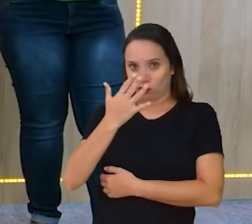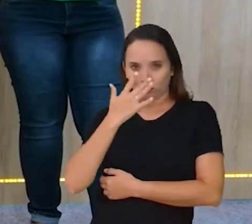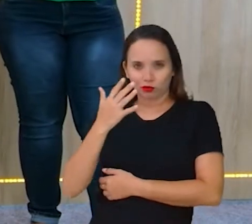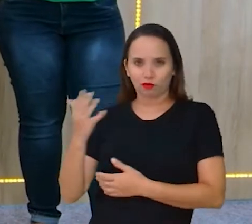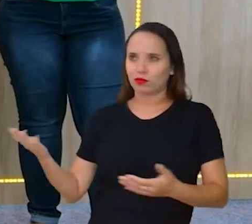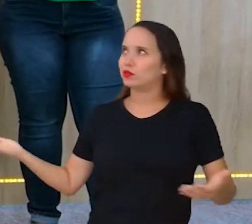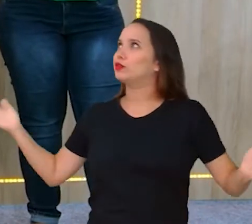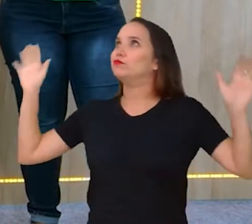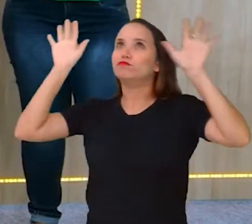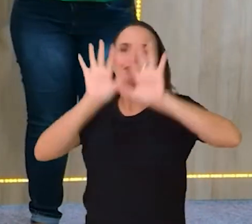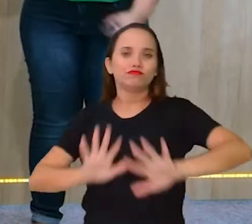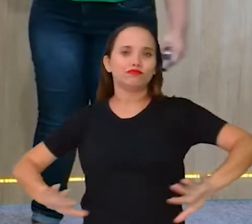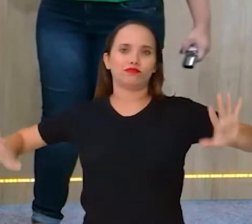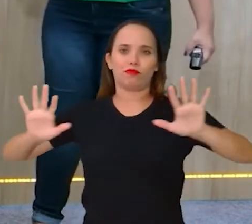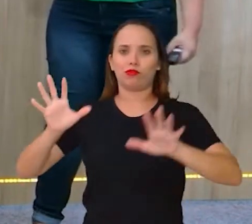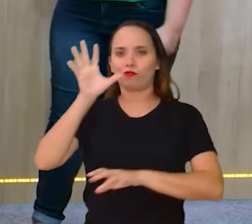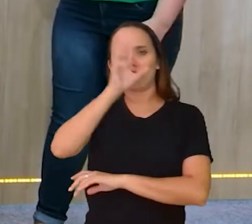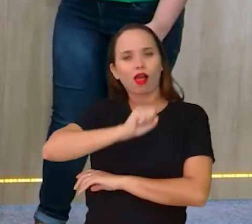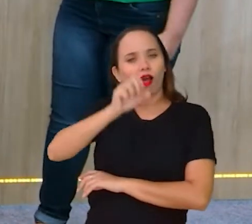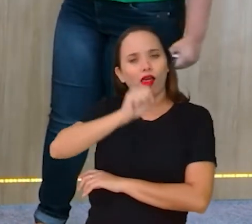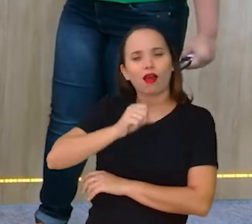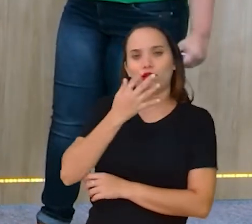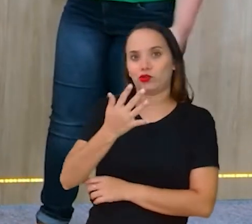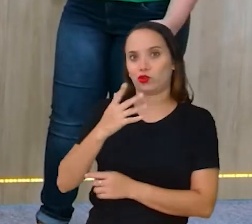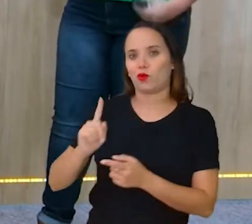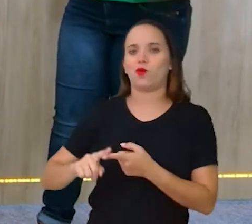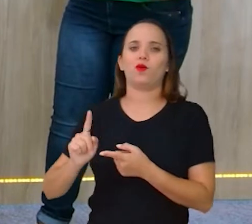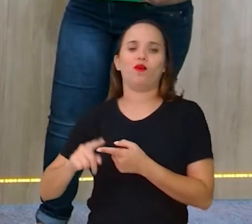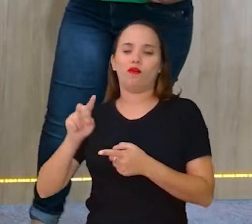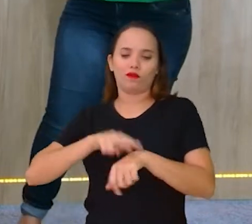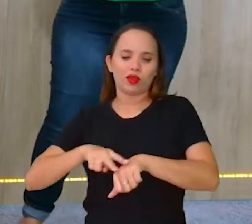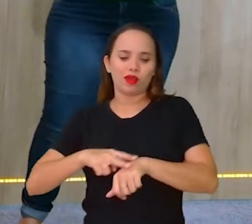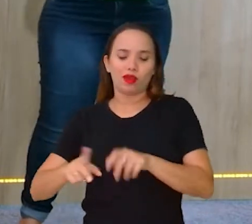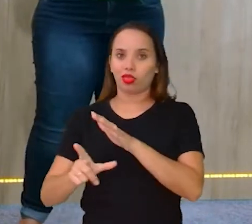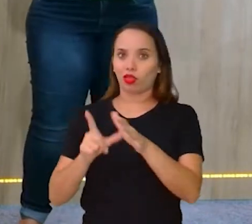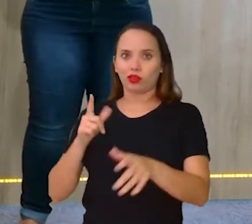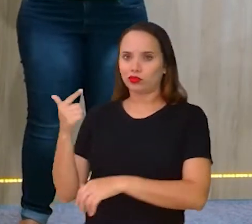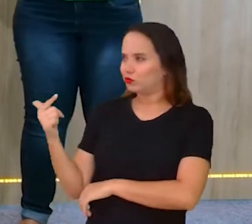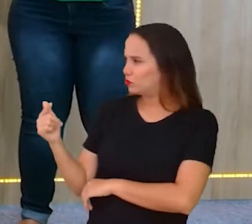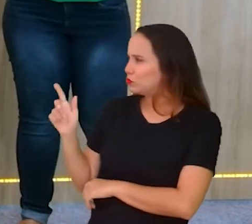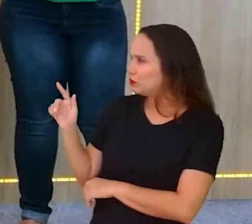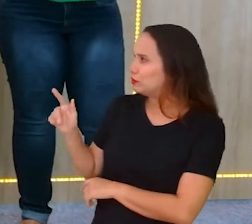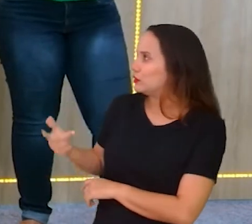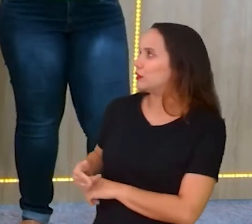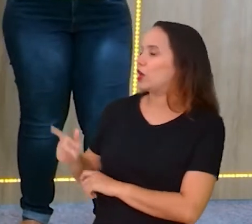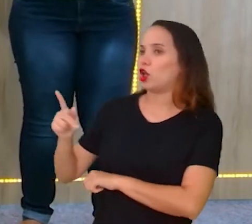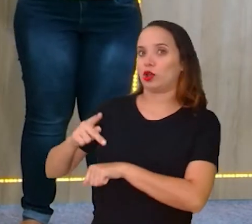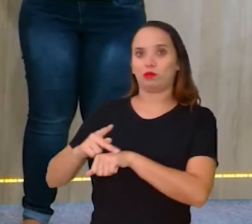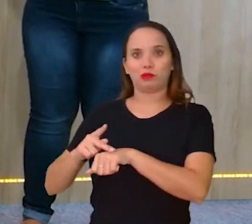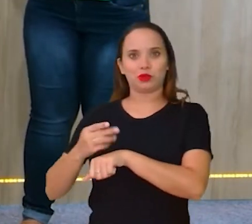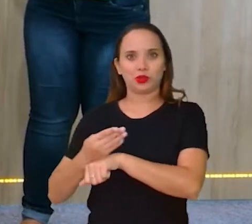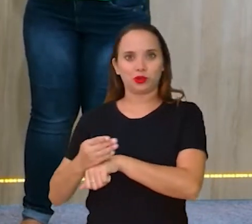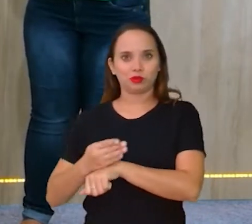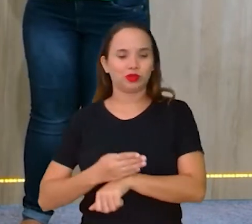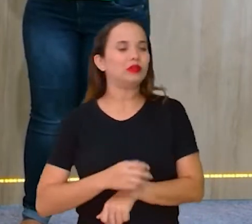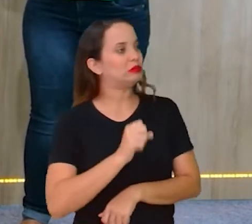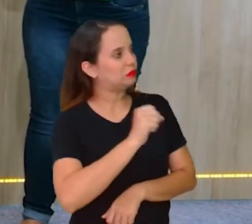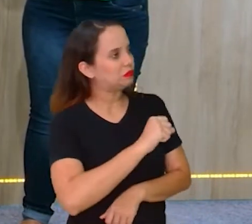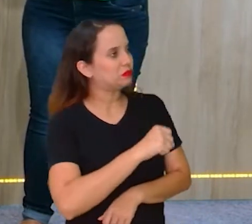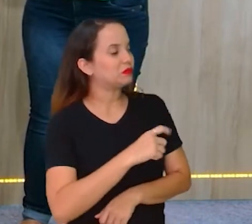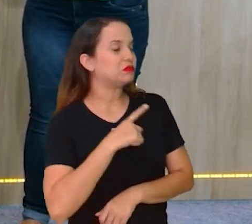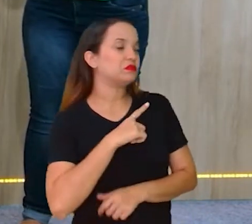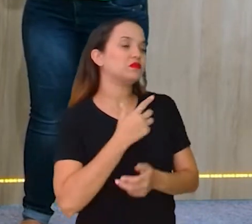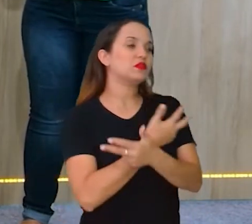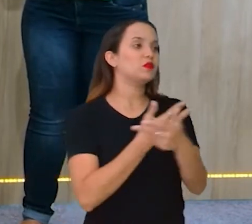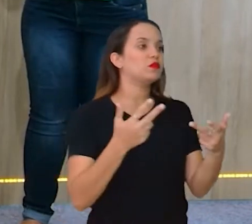Laranja, verde. Antigamente, às vezes, a televisão nem tinha as cores, era preto e branco. E tem um negócio, né? Por exemplo, Carla,